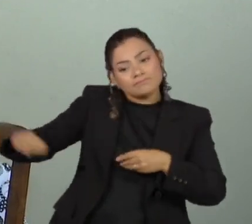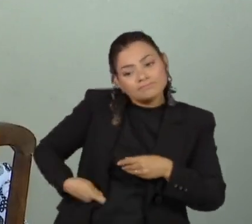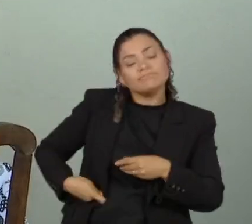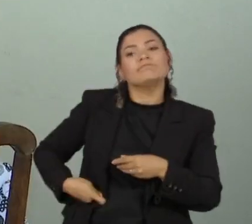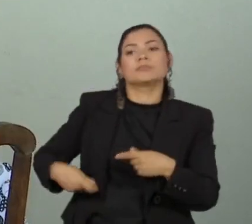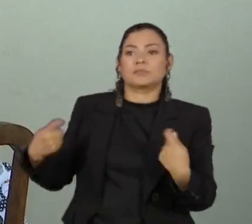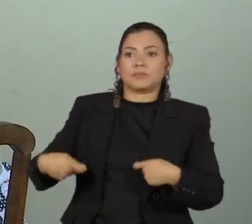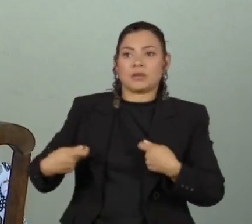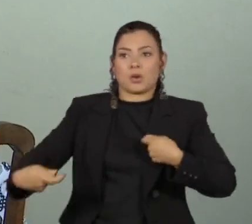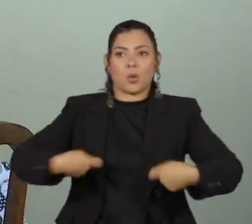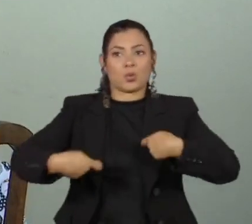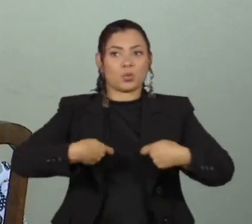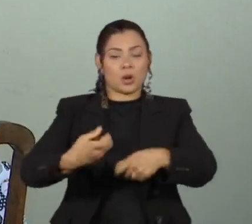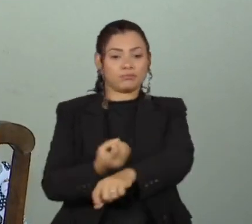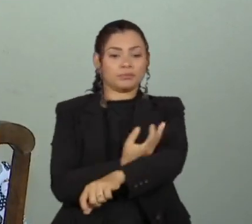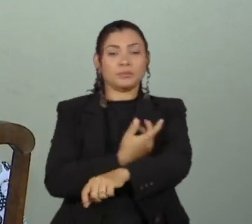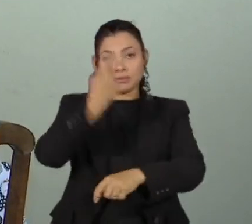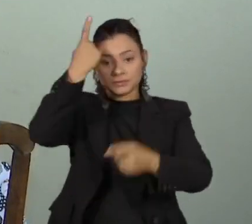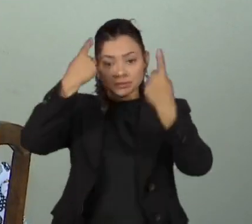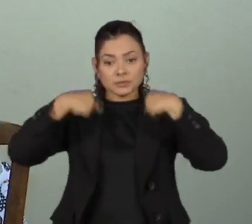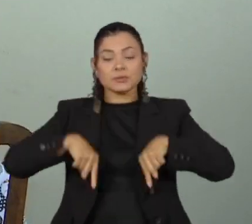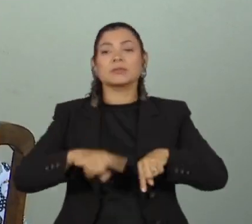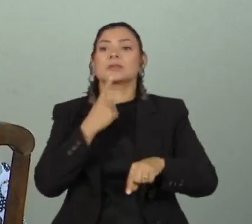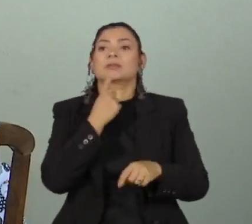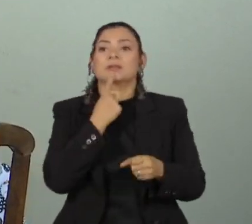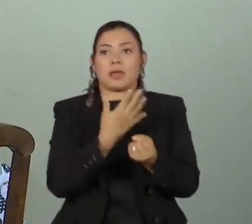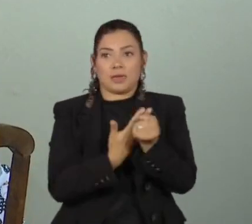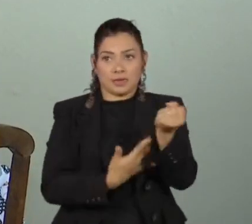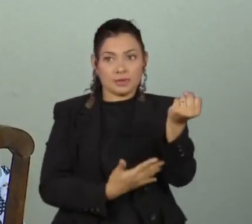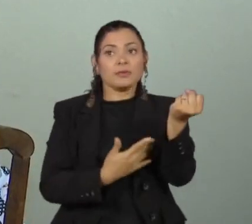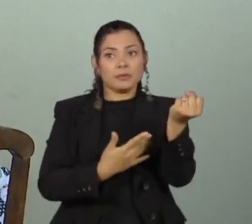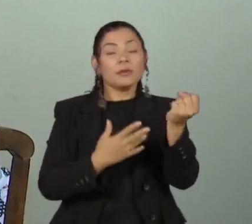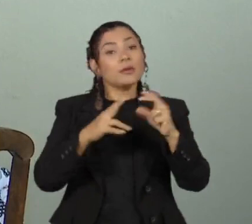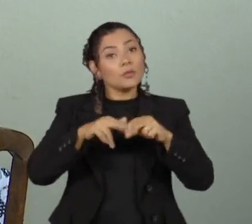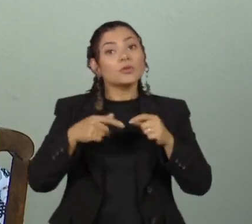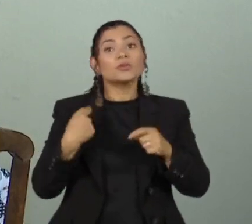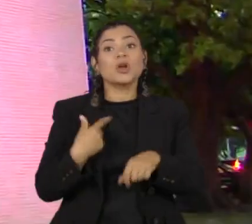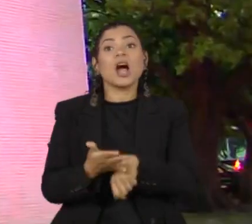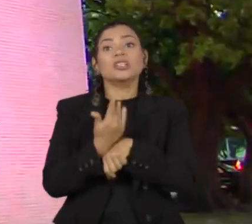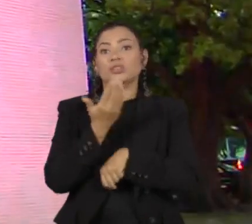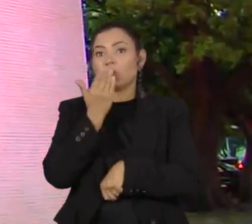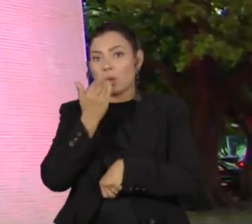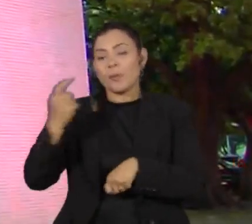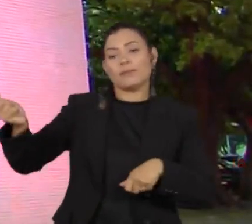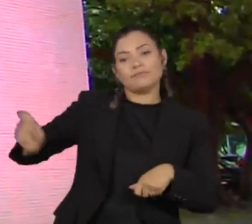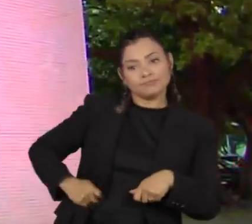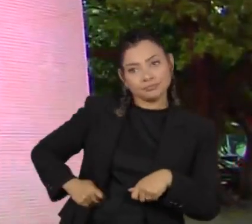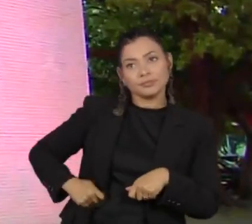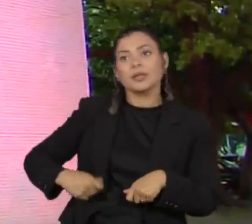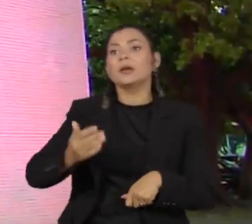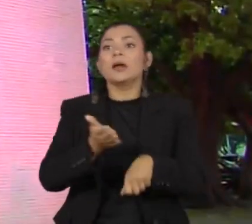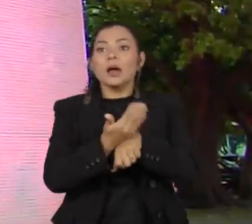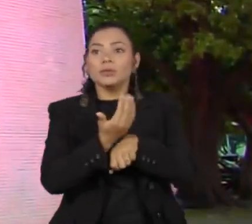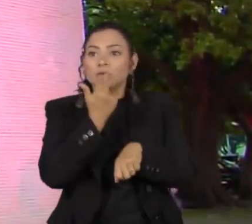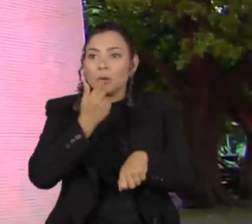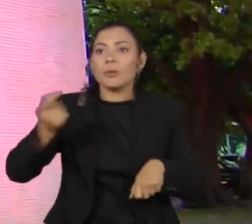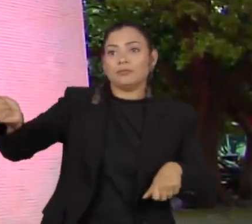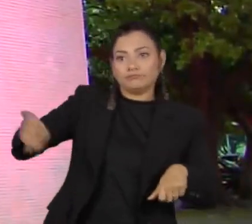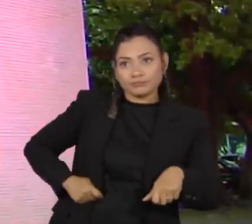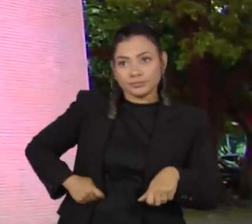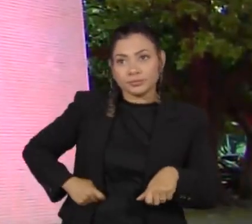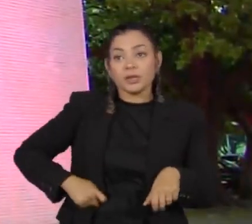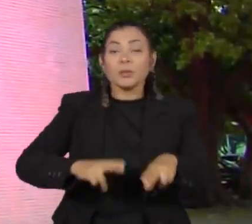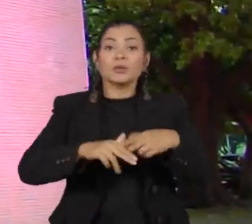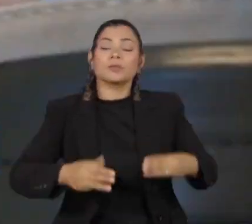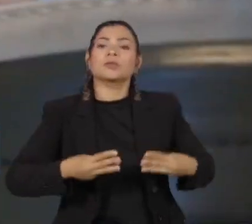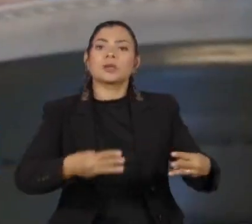estável o nível de glicose no sangue e é aplicado pouco antes das refeições. Segundo nota do Ministério da Saúde,